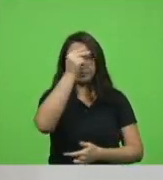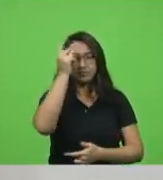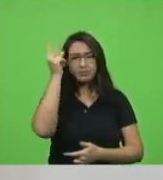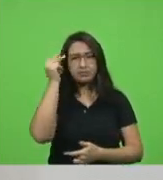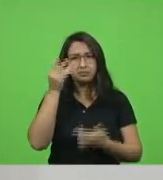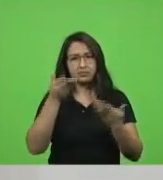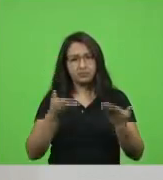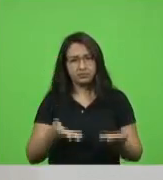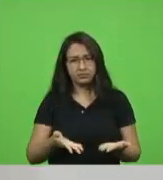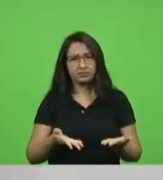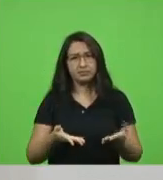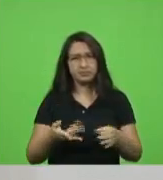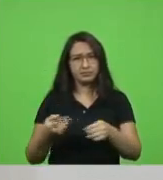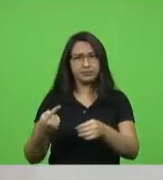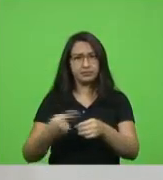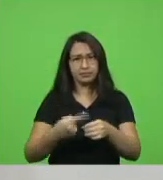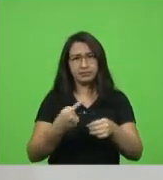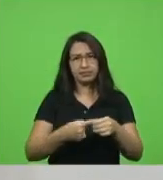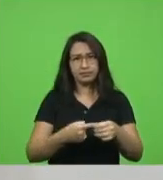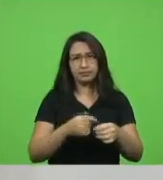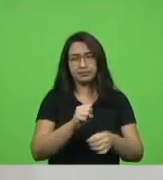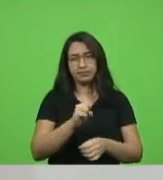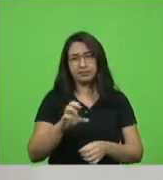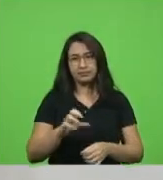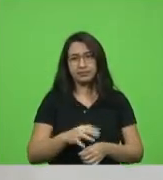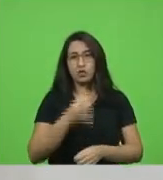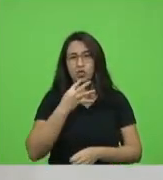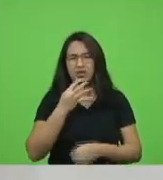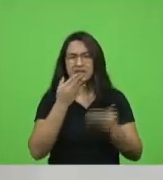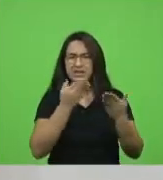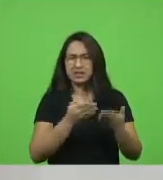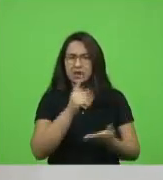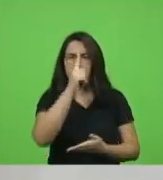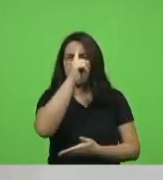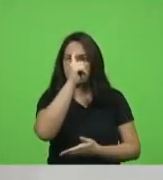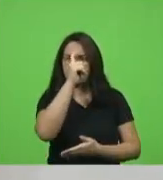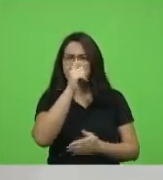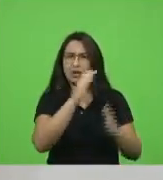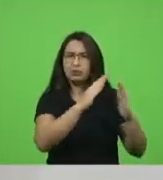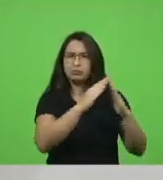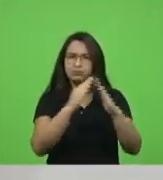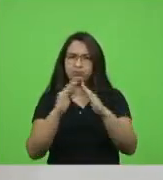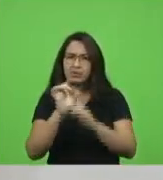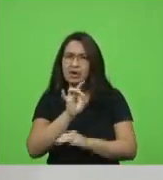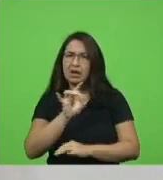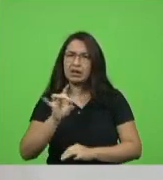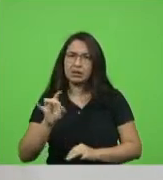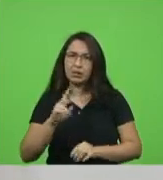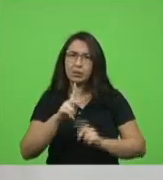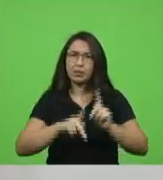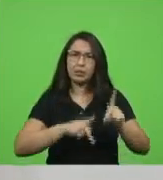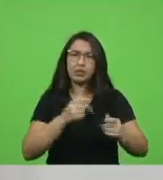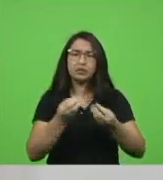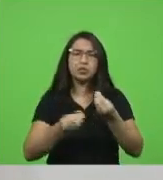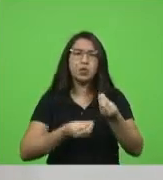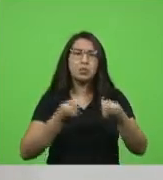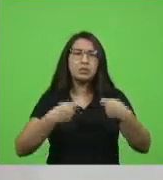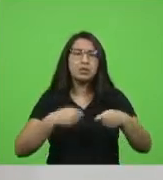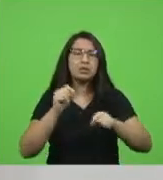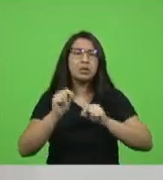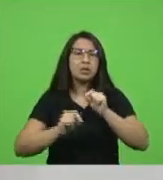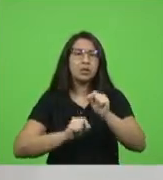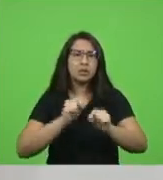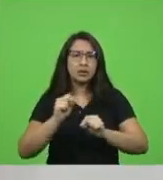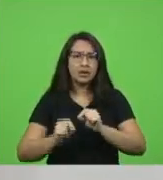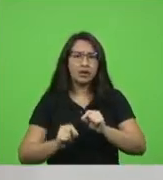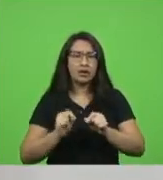município conhecer o hospital conhecer a carência do hospital e da população fazer as reuniões